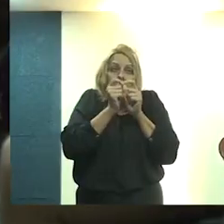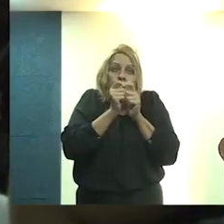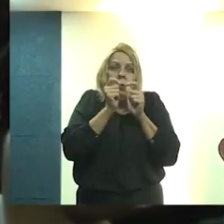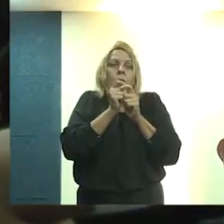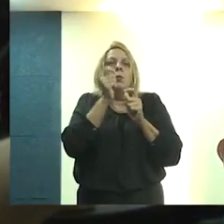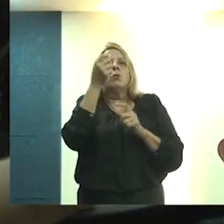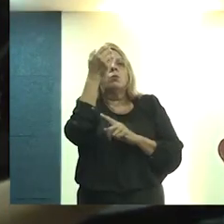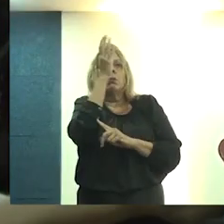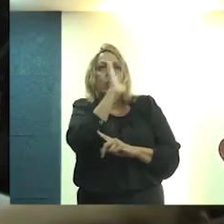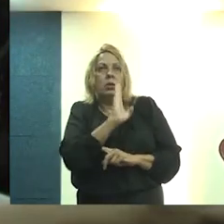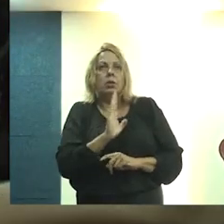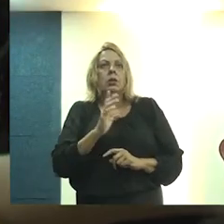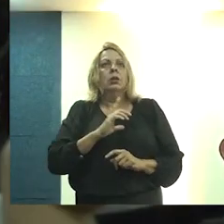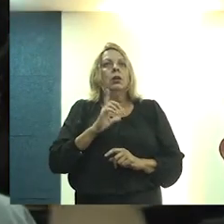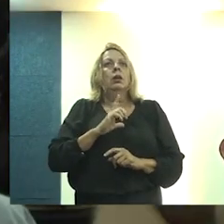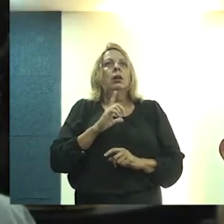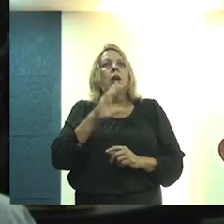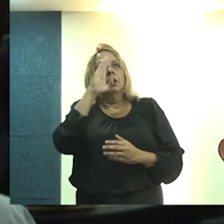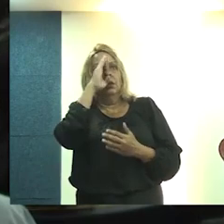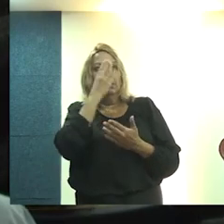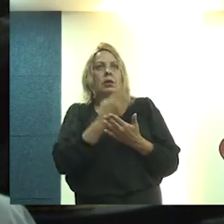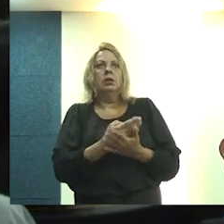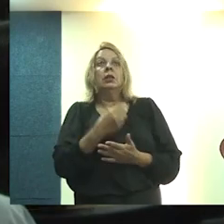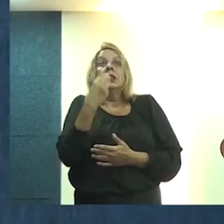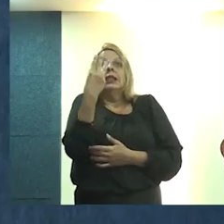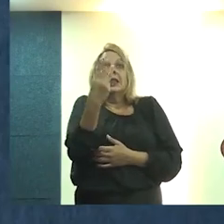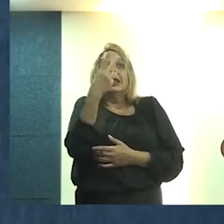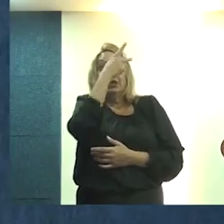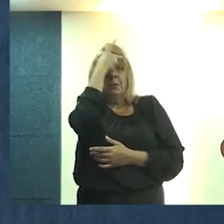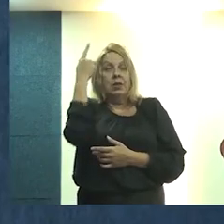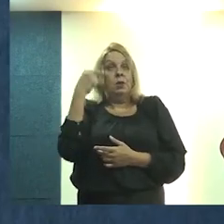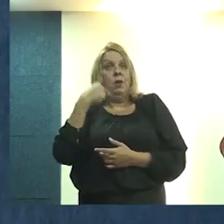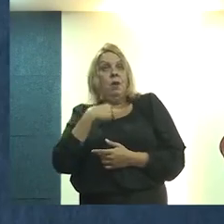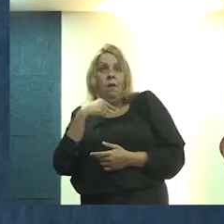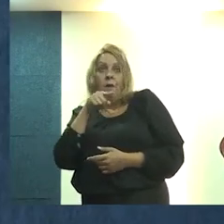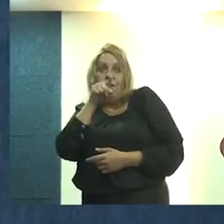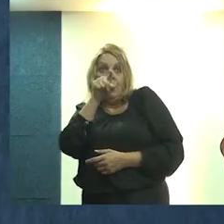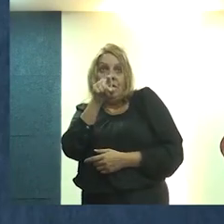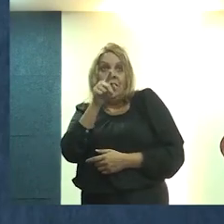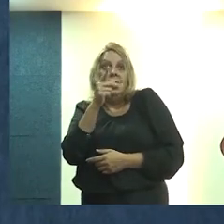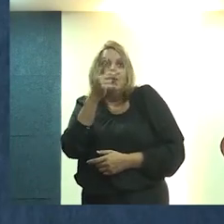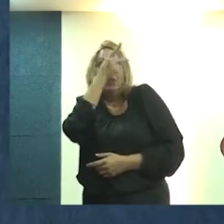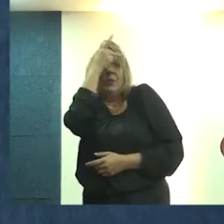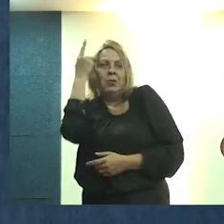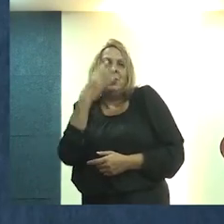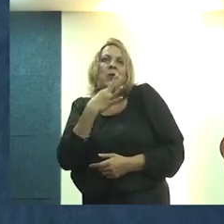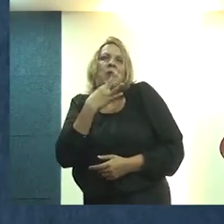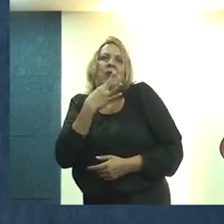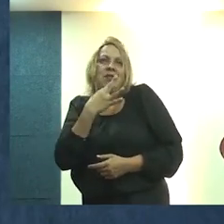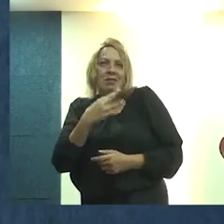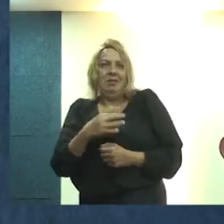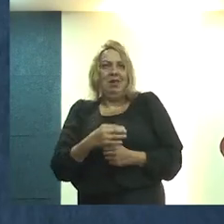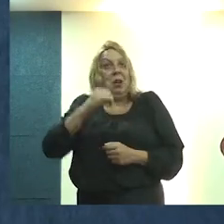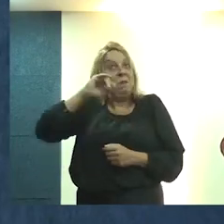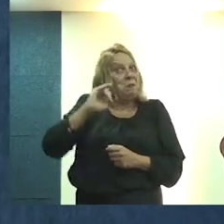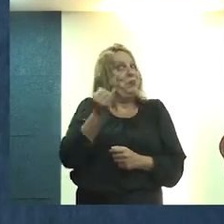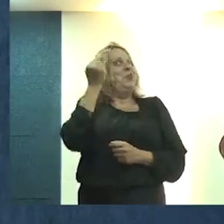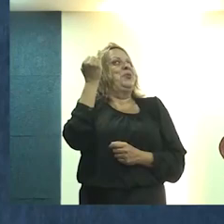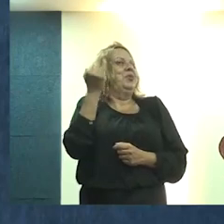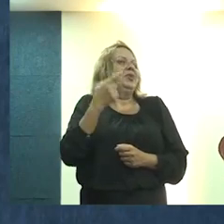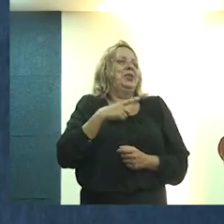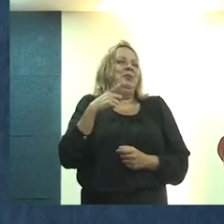a gente aqui diz em Sergipe que tem três pessoas, eu, você e alguém que a gente conhece. Então, eu acho que a gente tem que